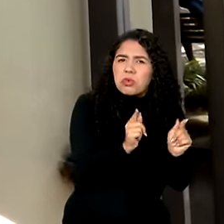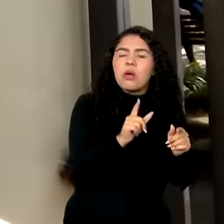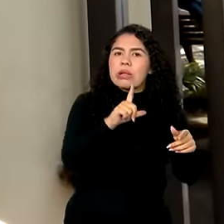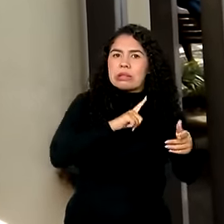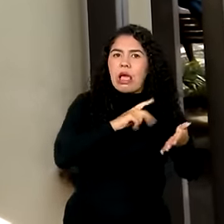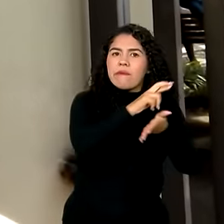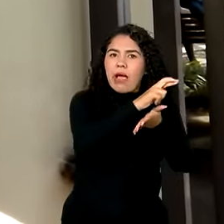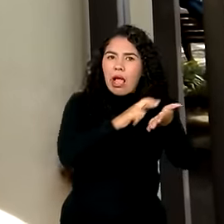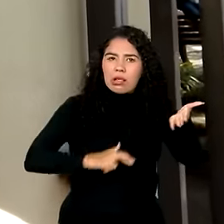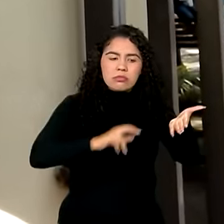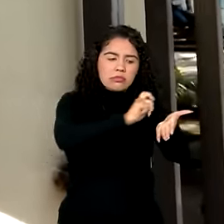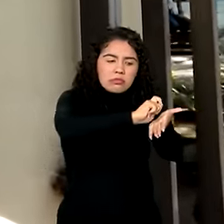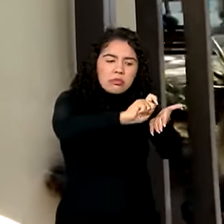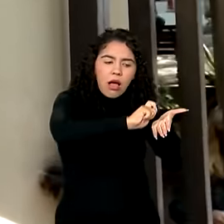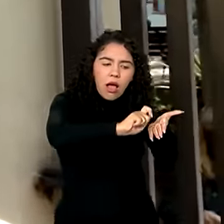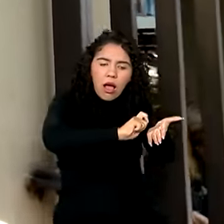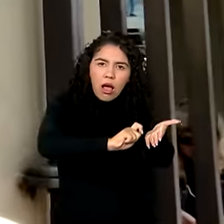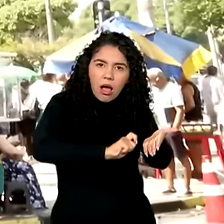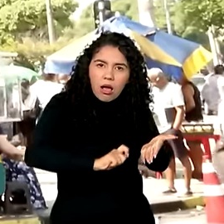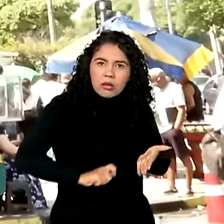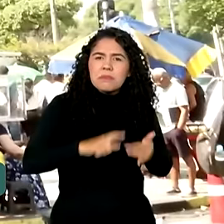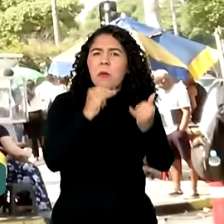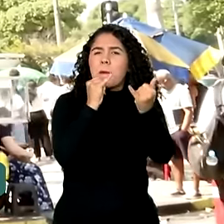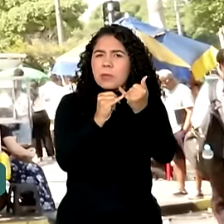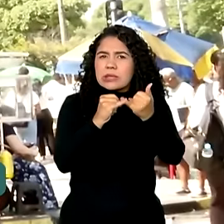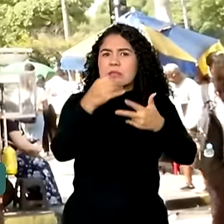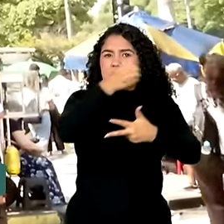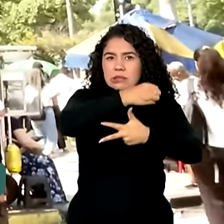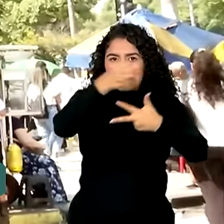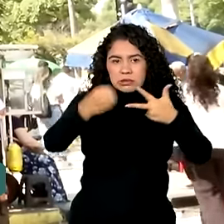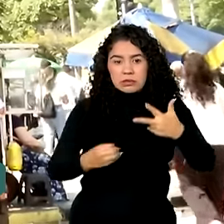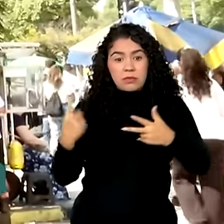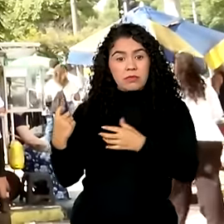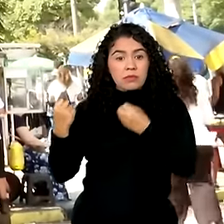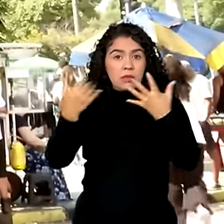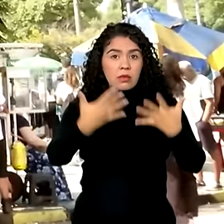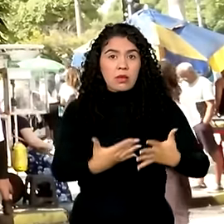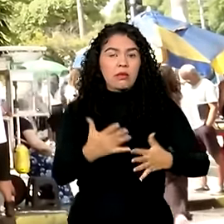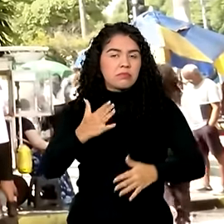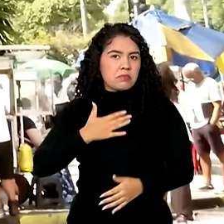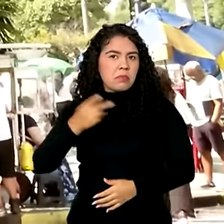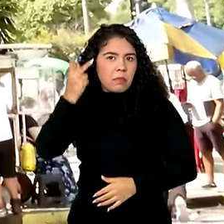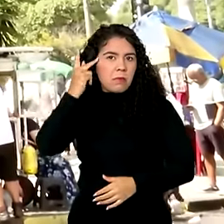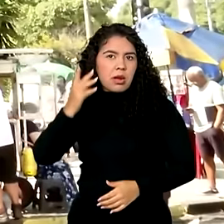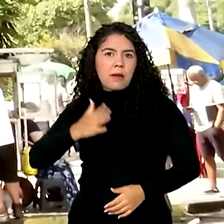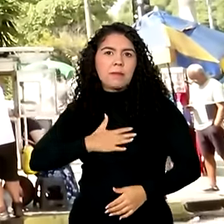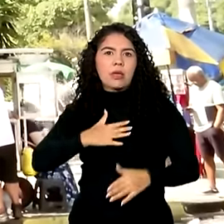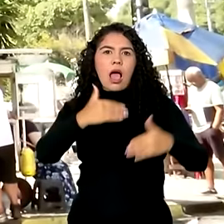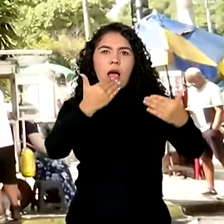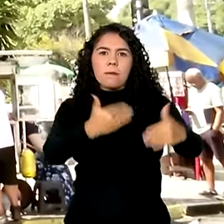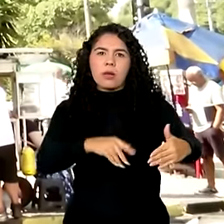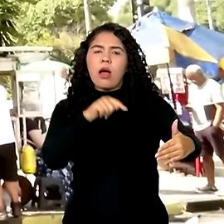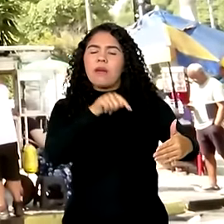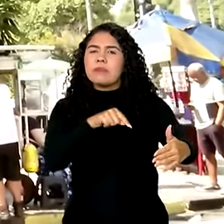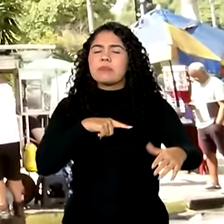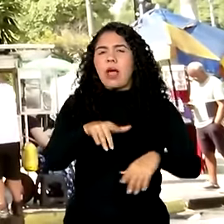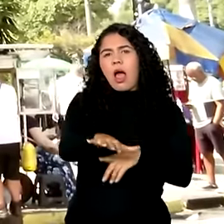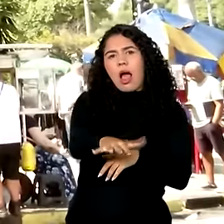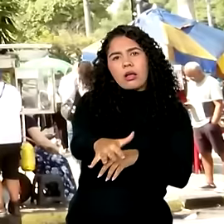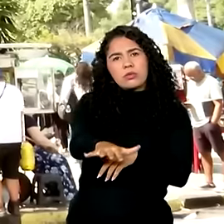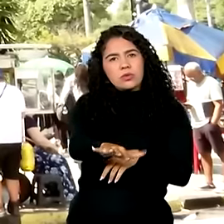bem parecida com o estilo do Enem. Achei que a prova está no nível razoável e para